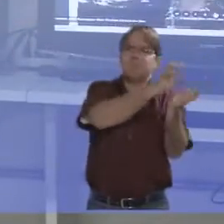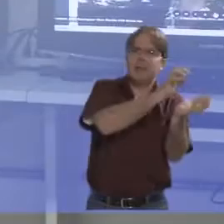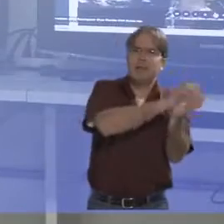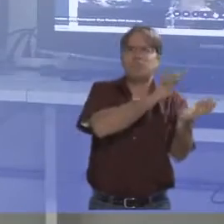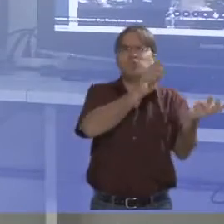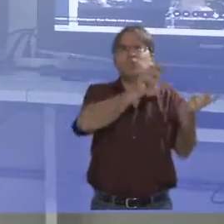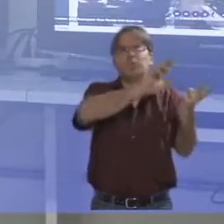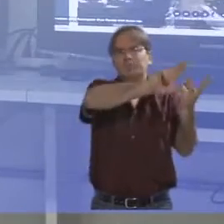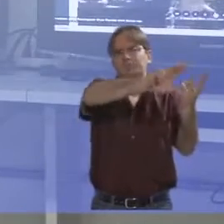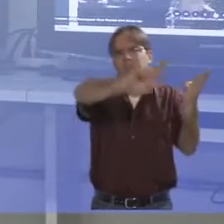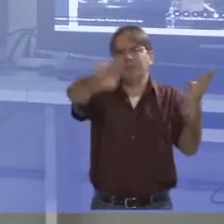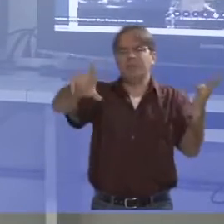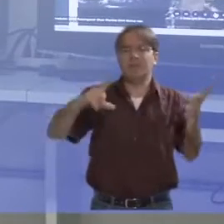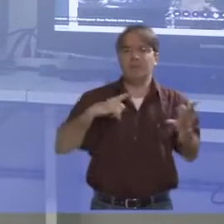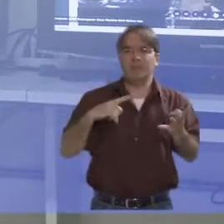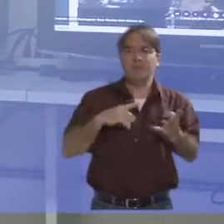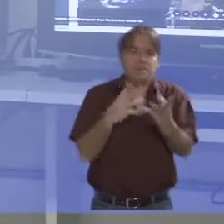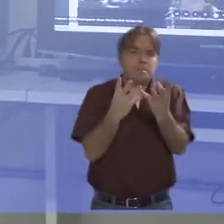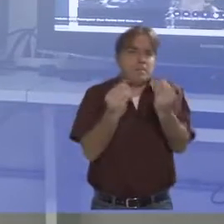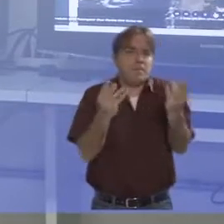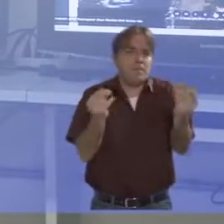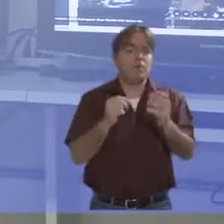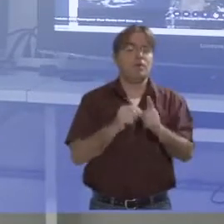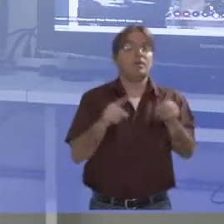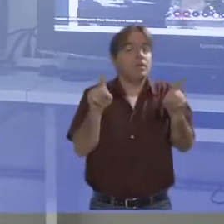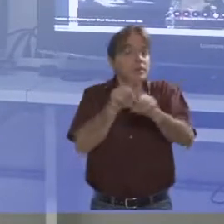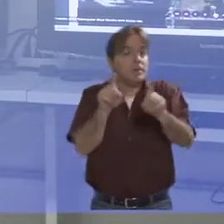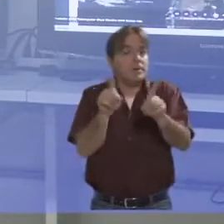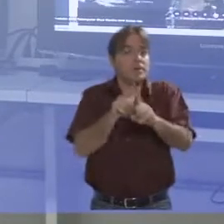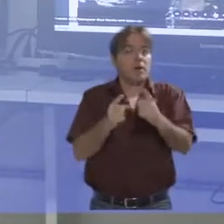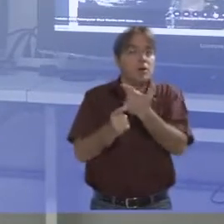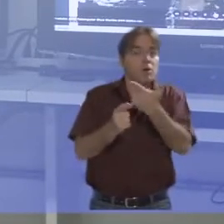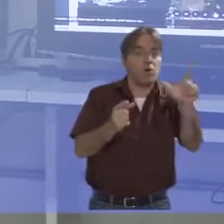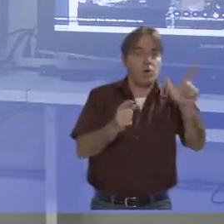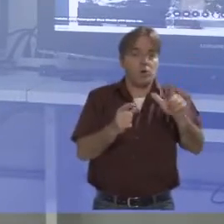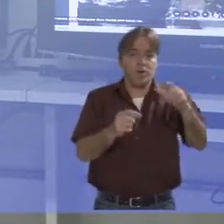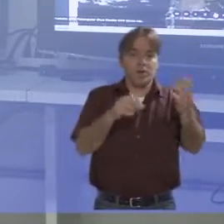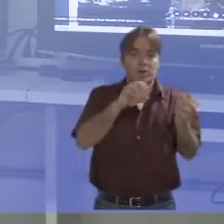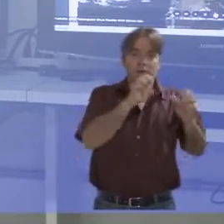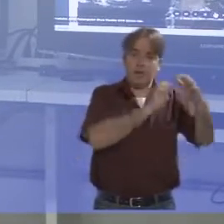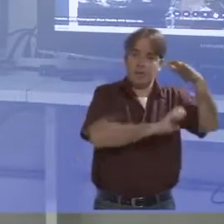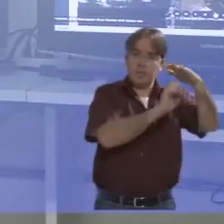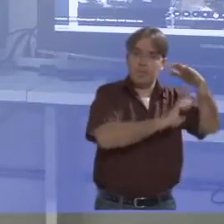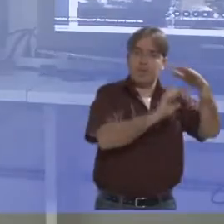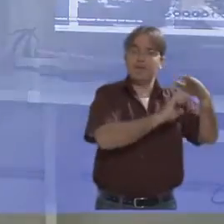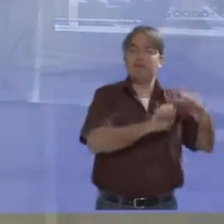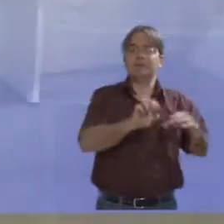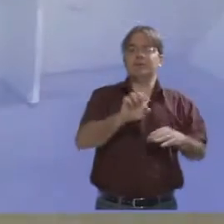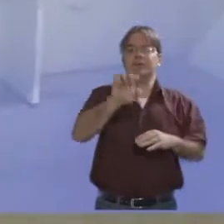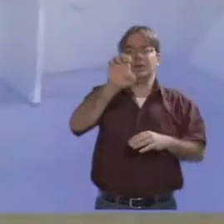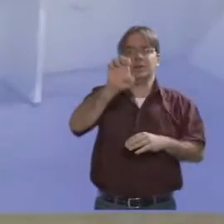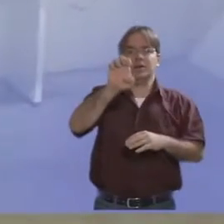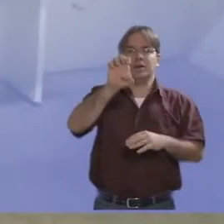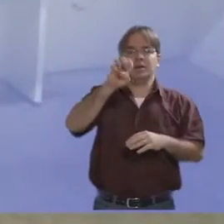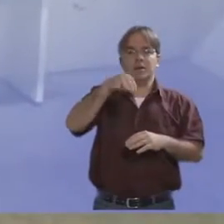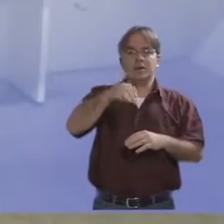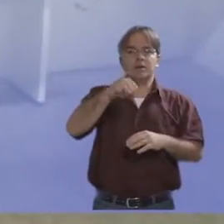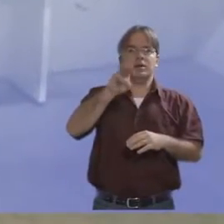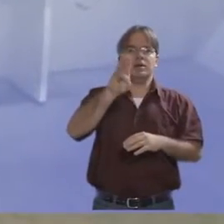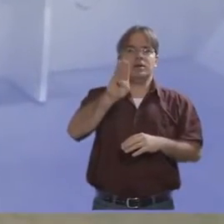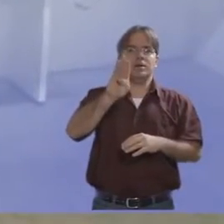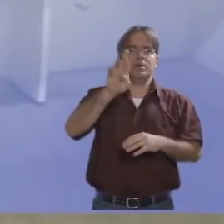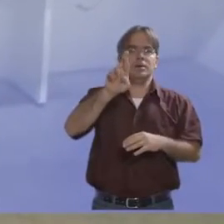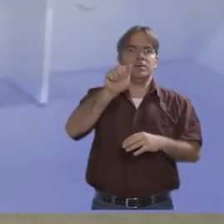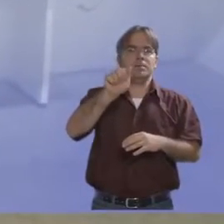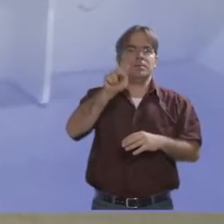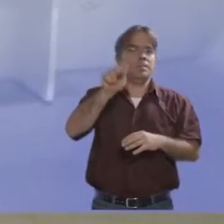mas principalmente com a empresa brasileira de pesquisa agropecuária, a Embrapa, nós temos uma boa parceria